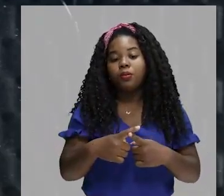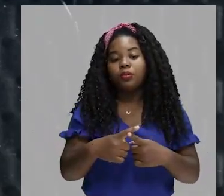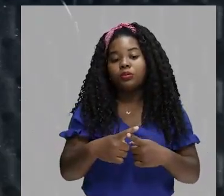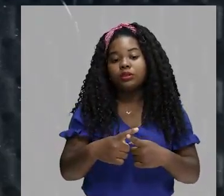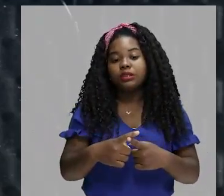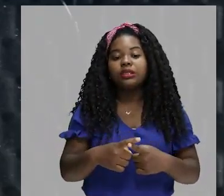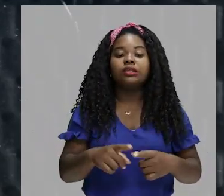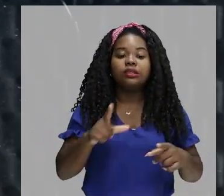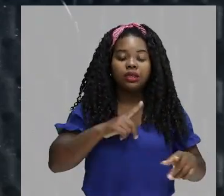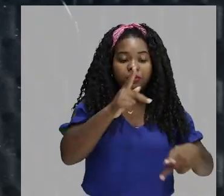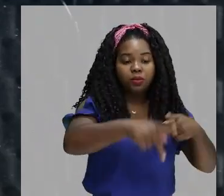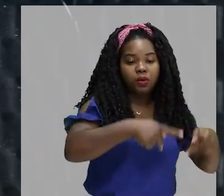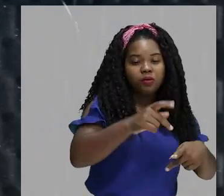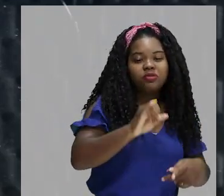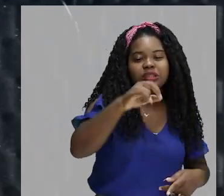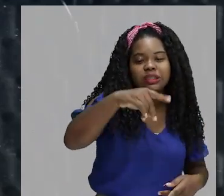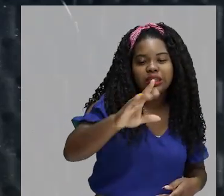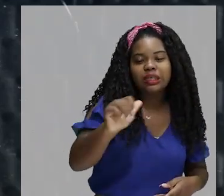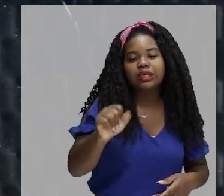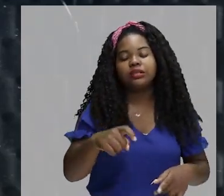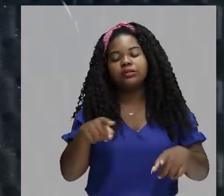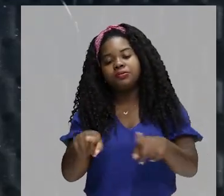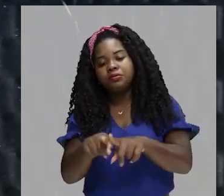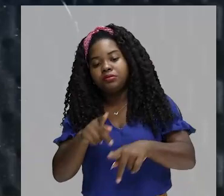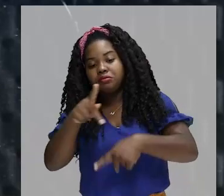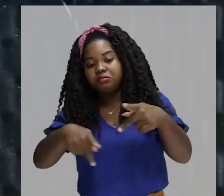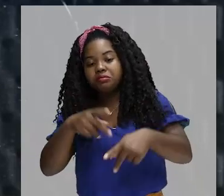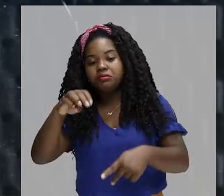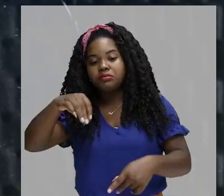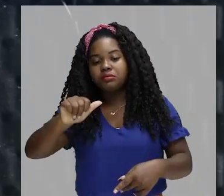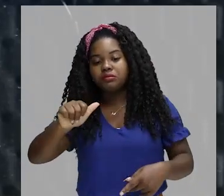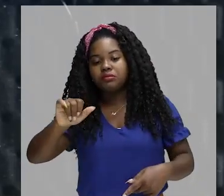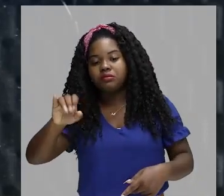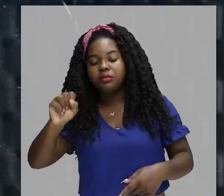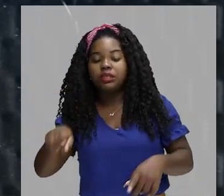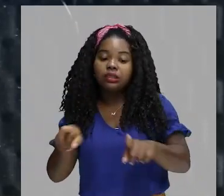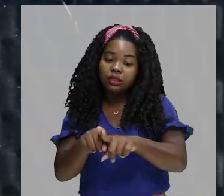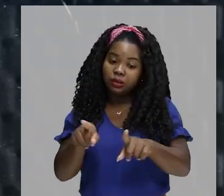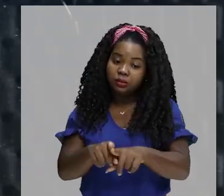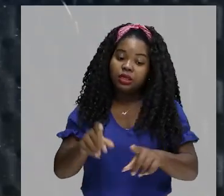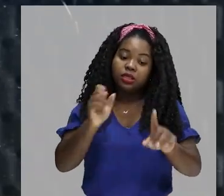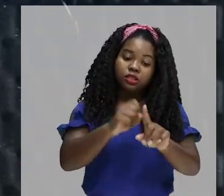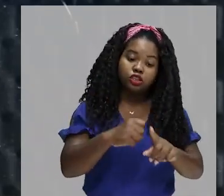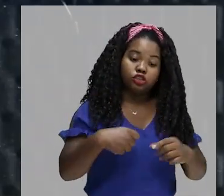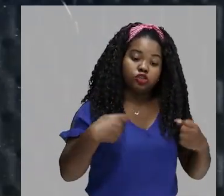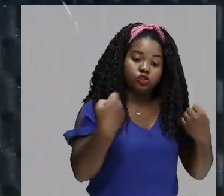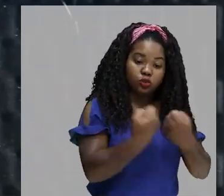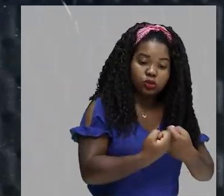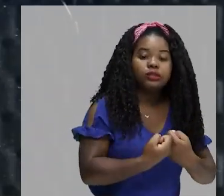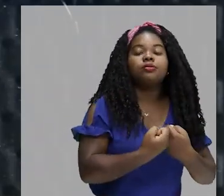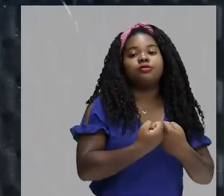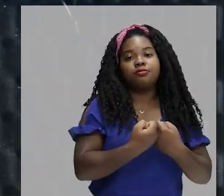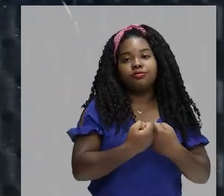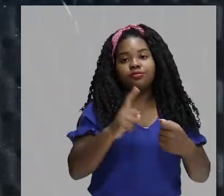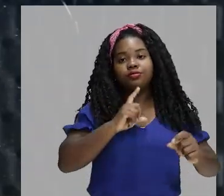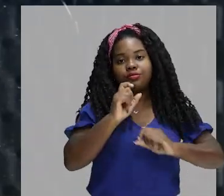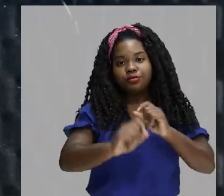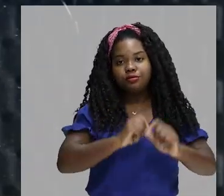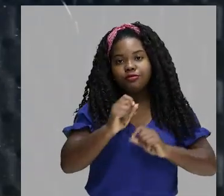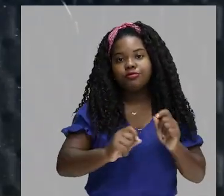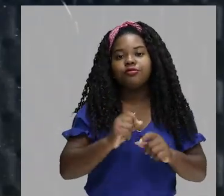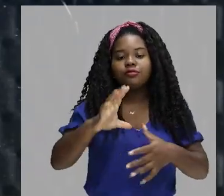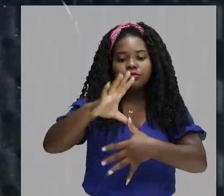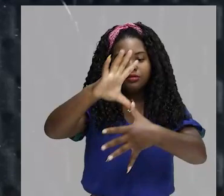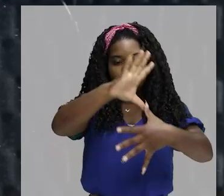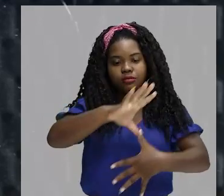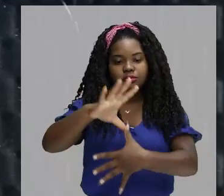temos aí os incas, os maias, que também vão estar presentes, são sociedades que vão se encontrar presentes nessa América